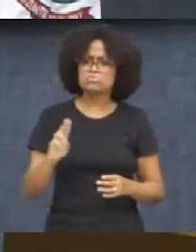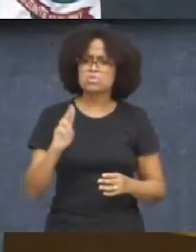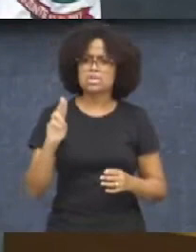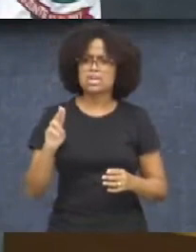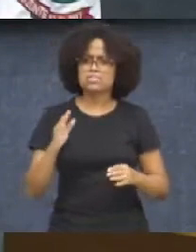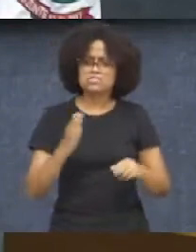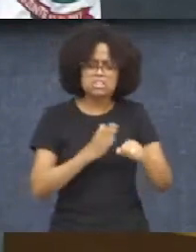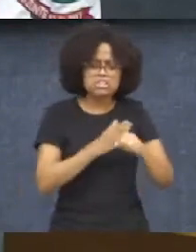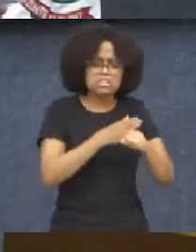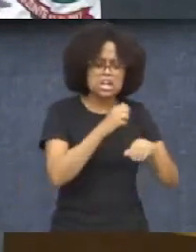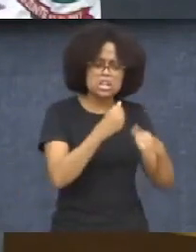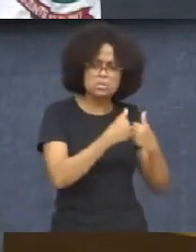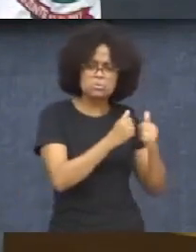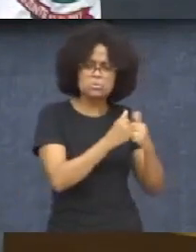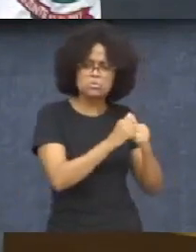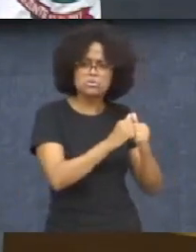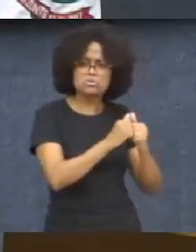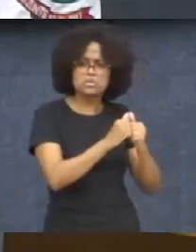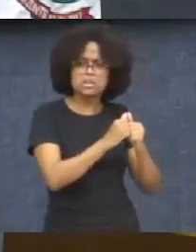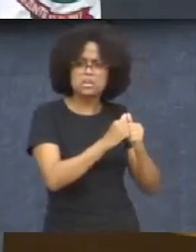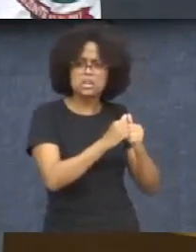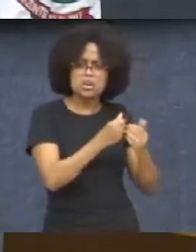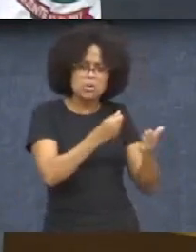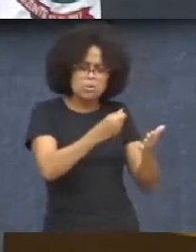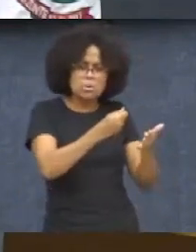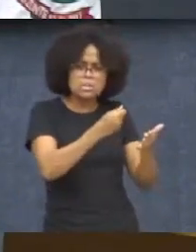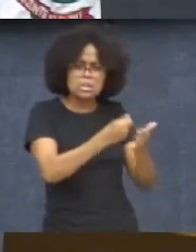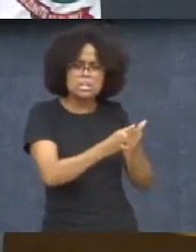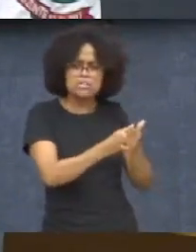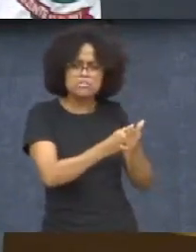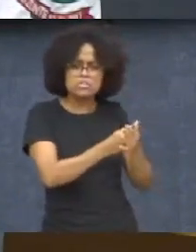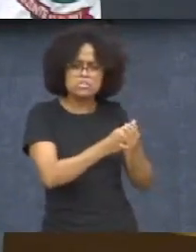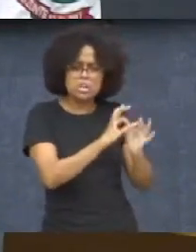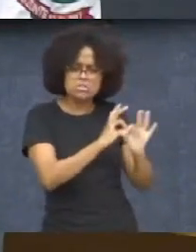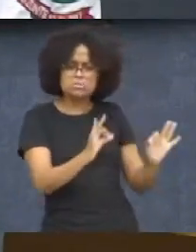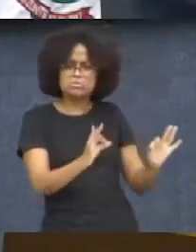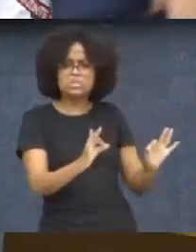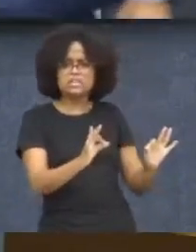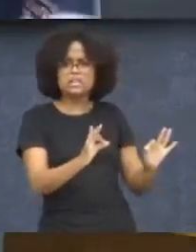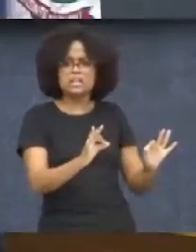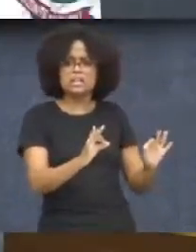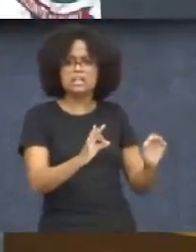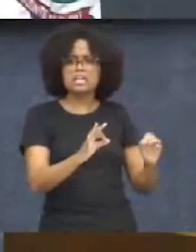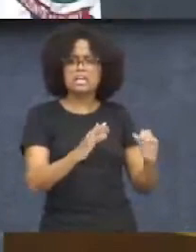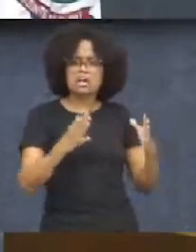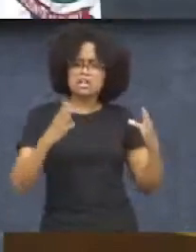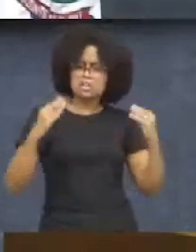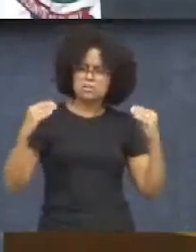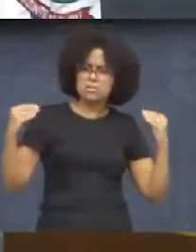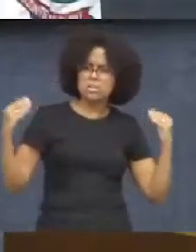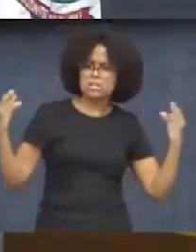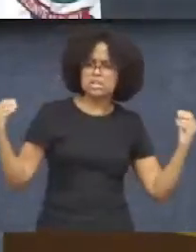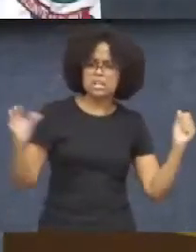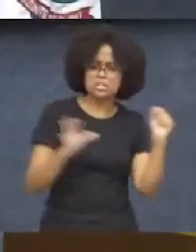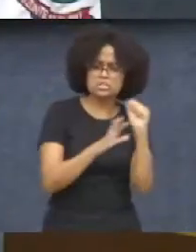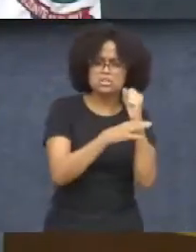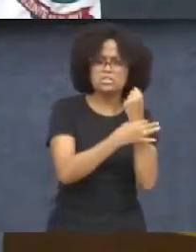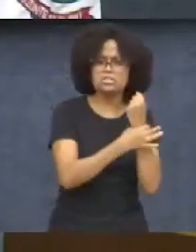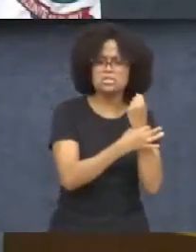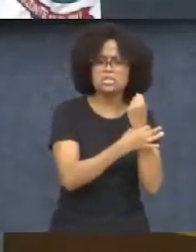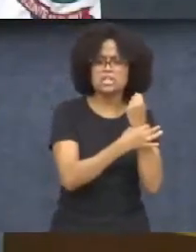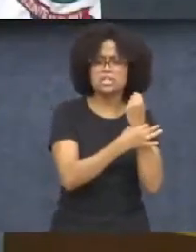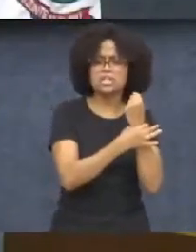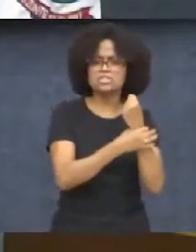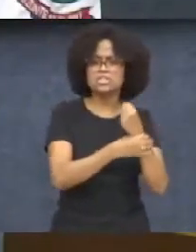ônibus com a tarifa já resolvida, gente, é agilidade, é segurança, é qualidade de vida